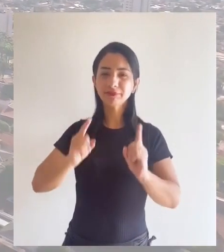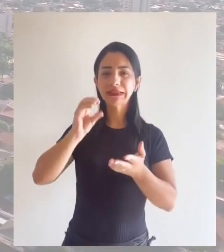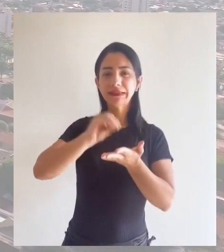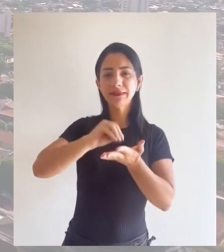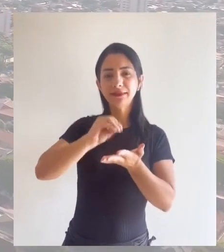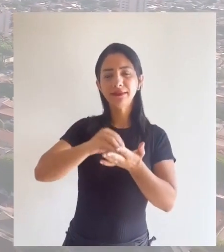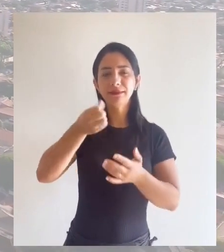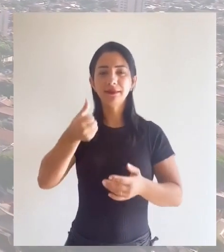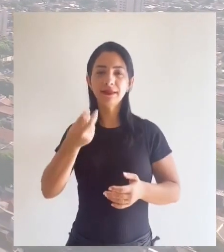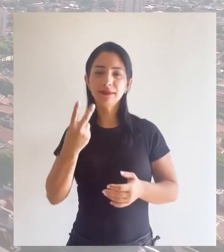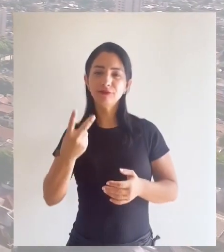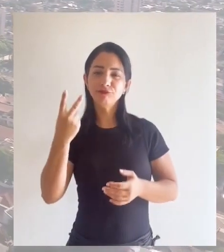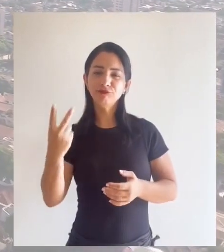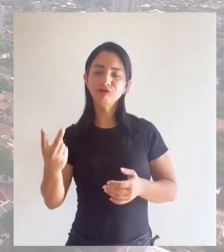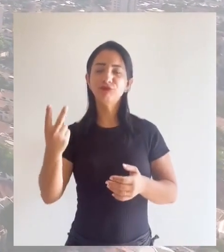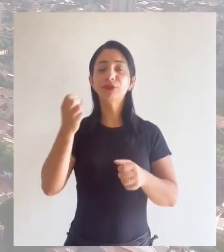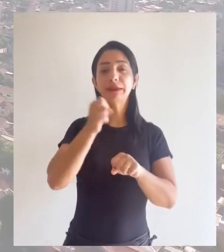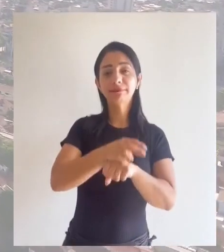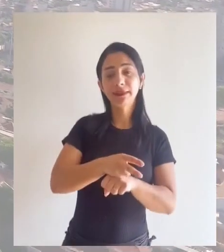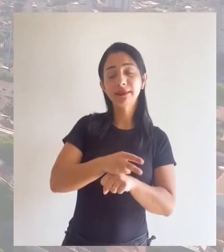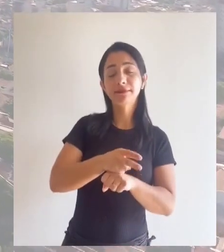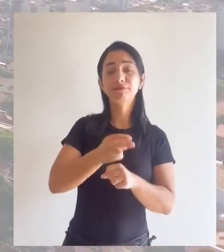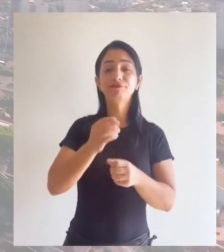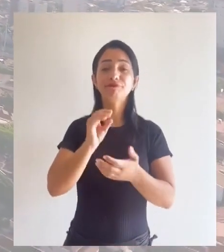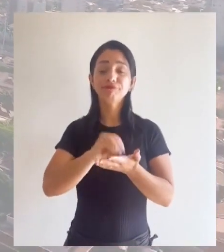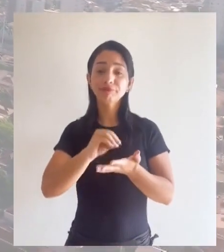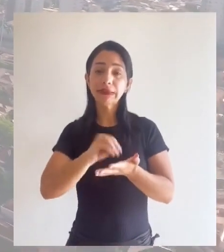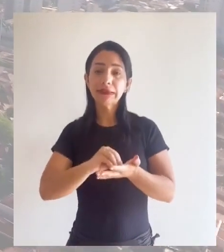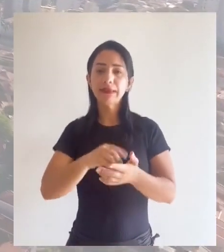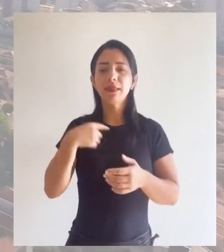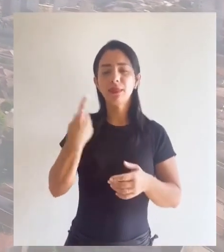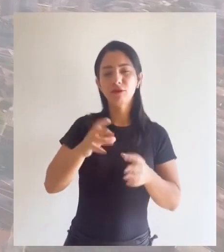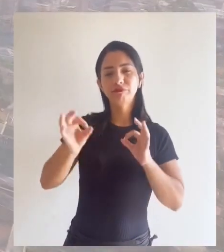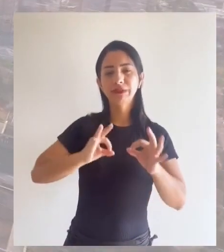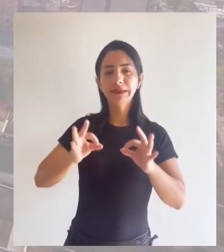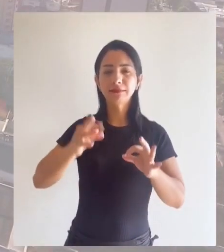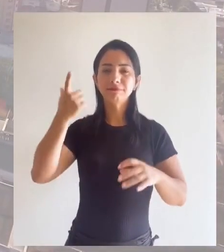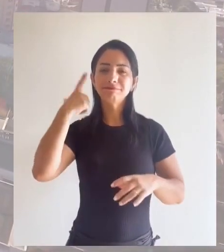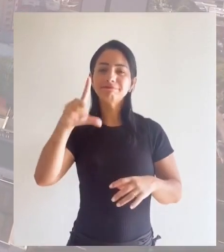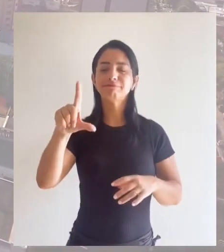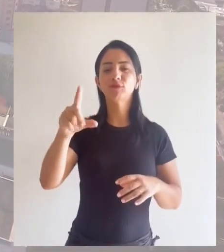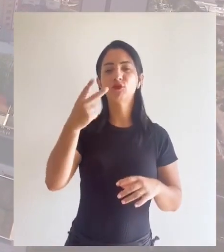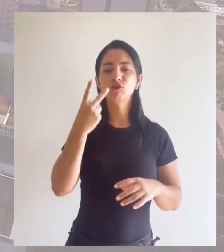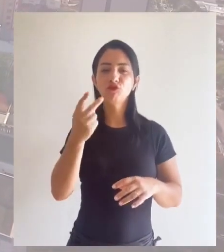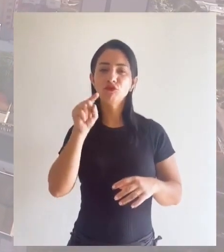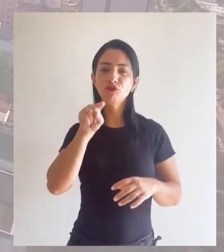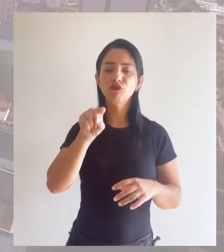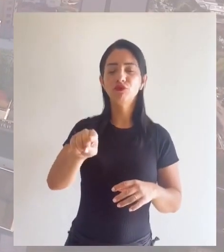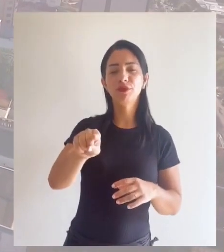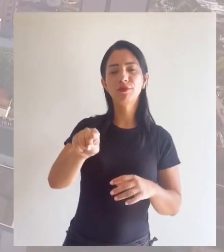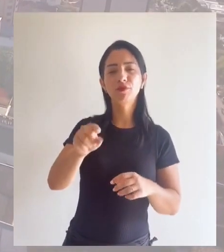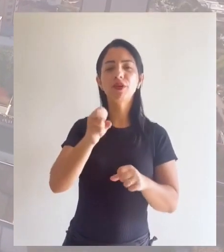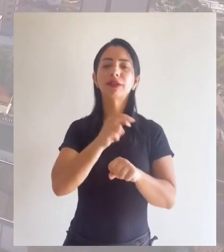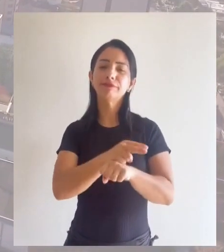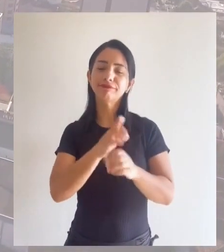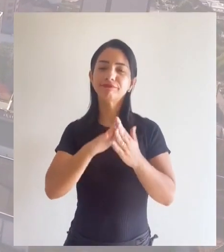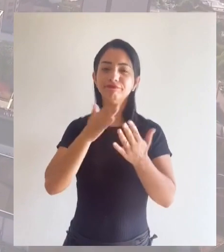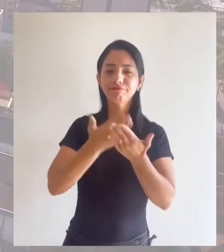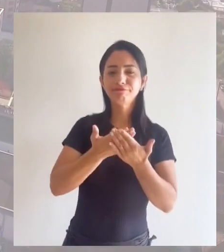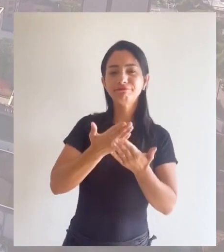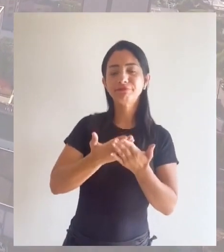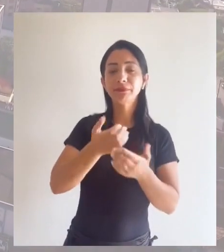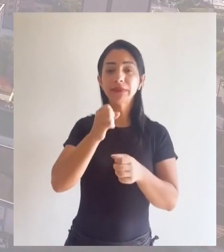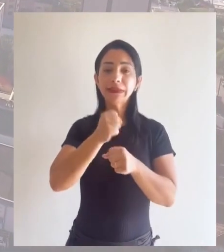o Prudente tem um déficit de 622 vagas. Nosso projeto significa construir 2 mil